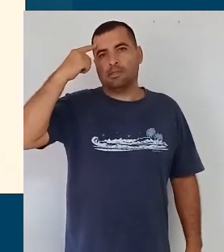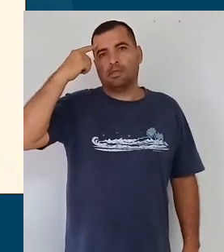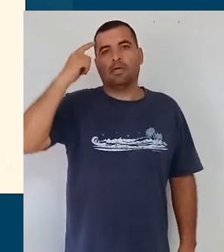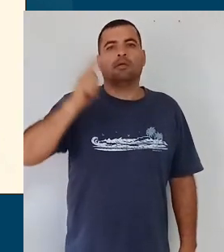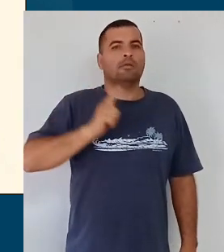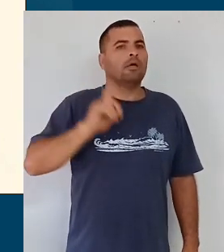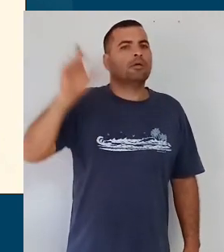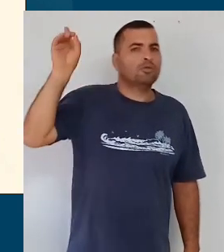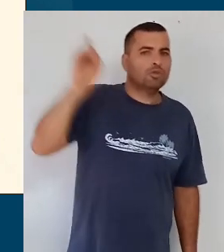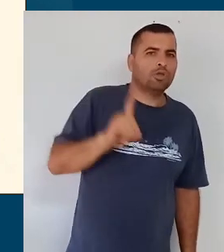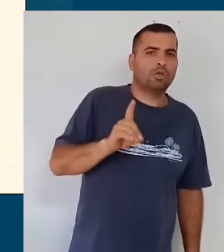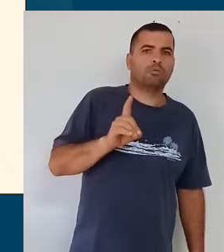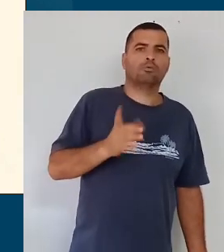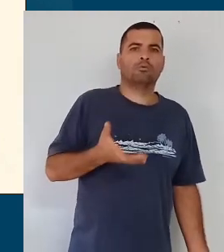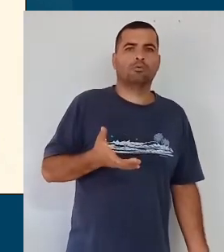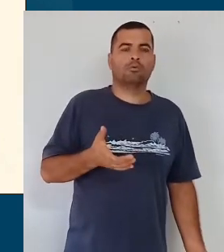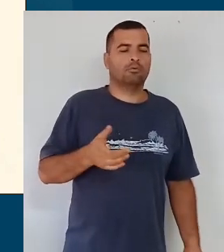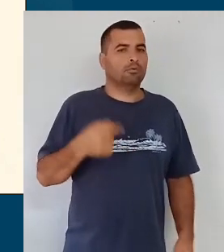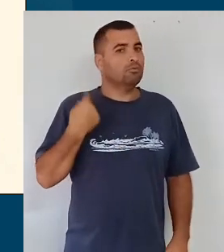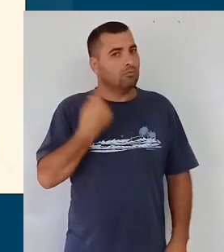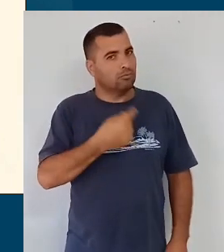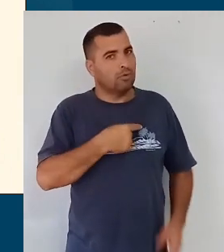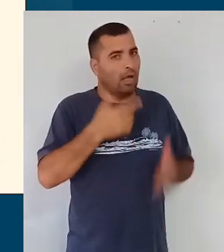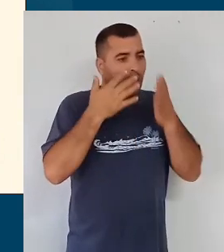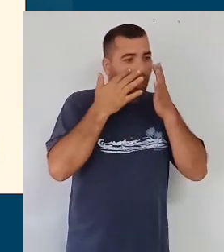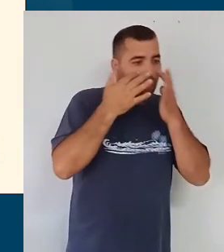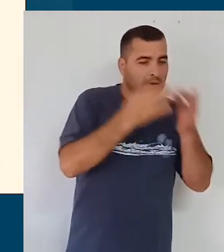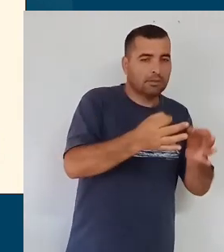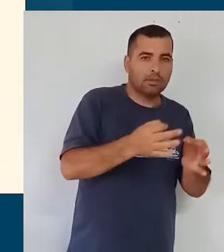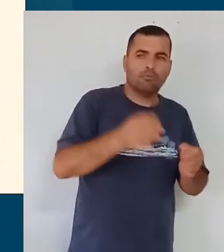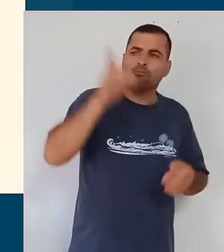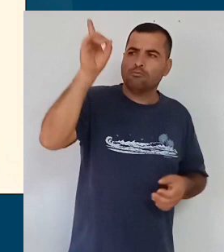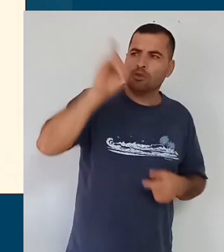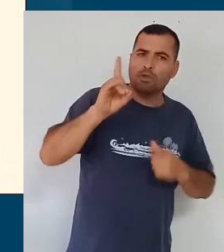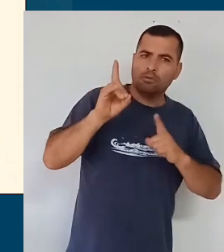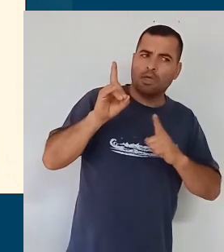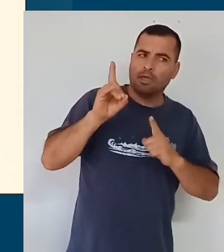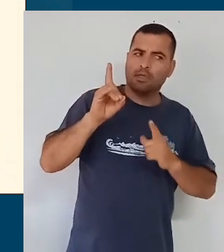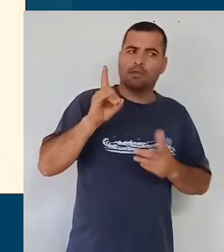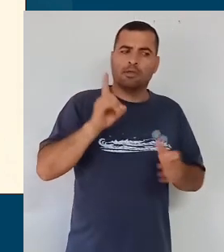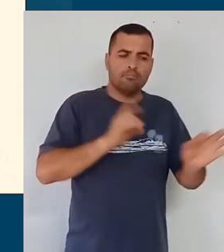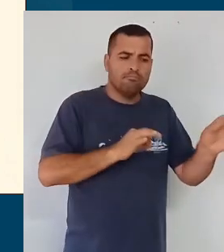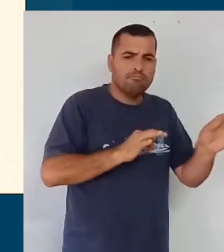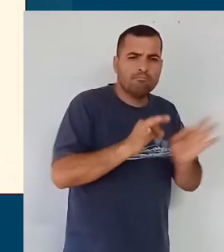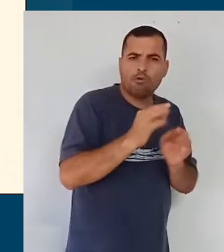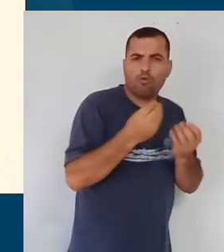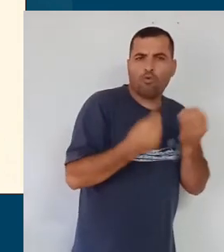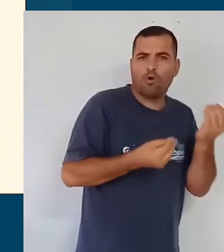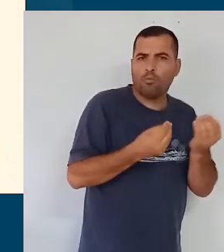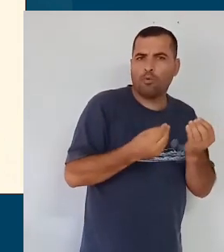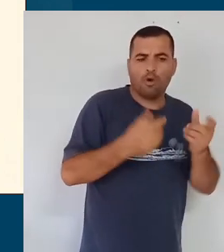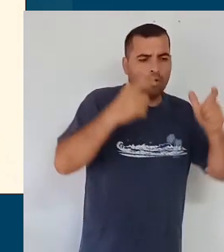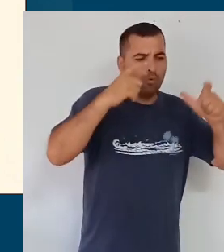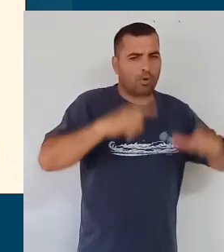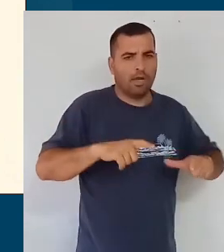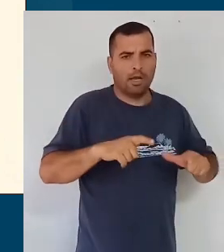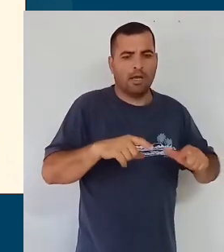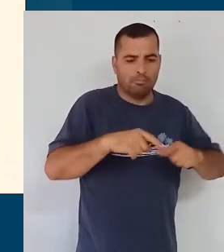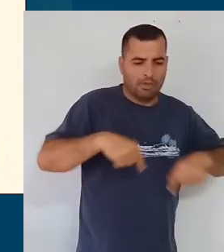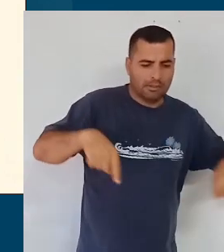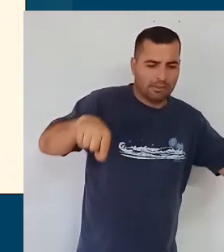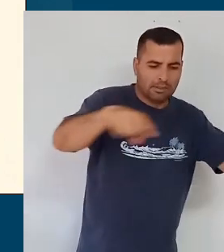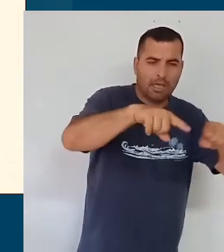direitos e observar esses direitos e pensar como é que eu organizo o espaço da minha